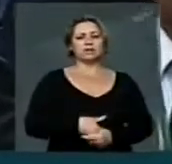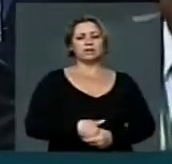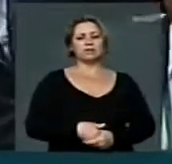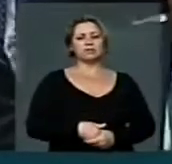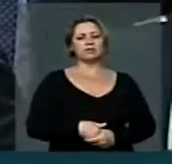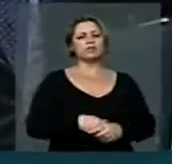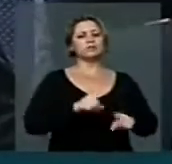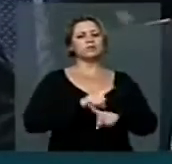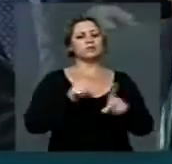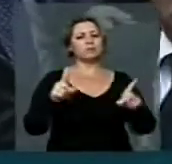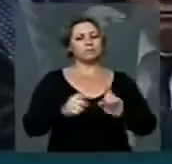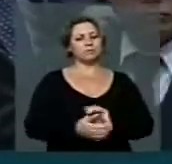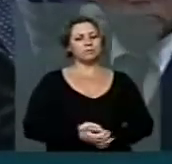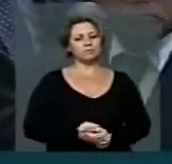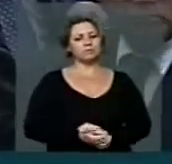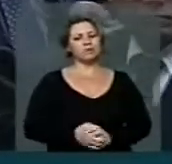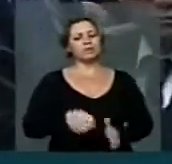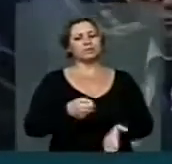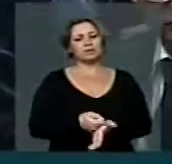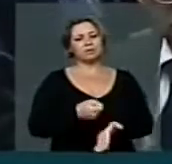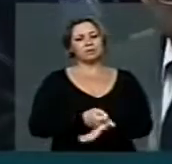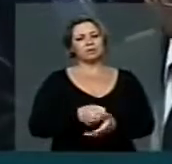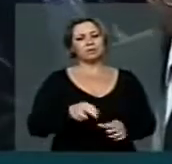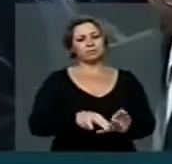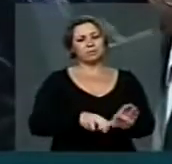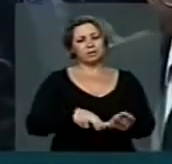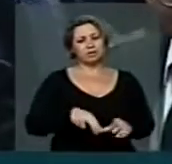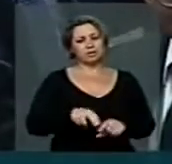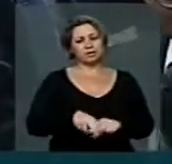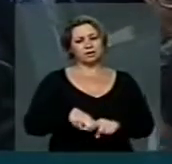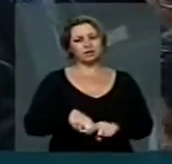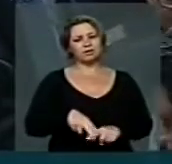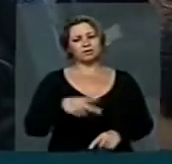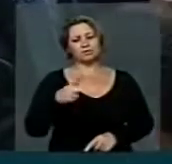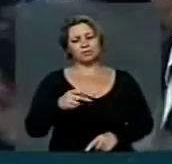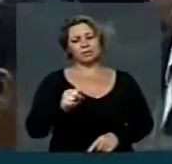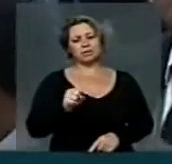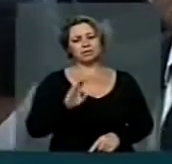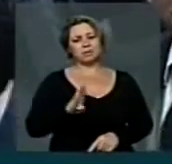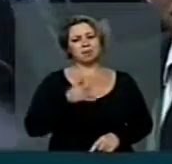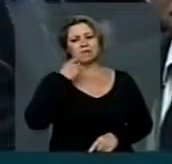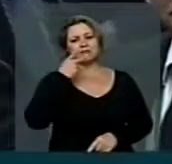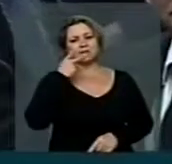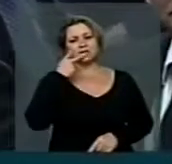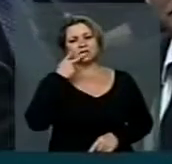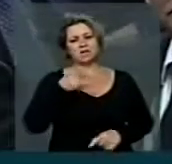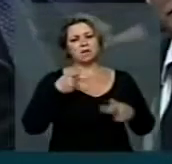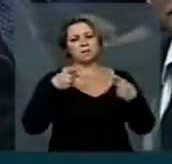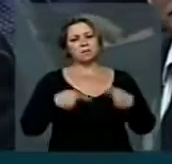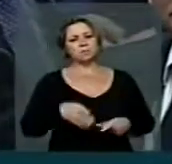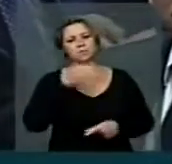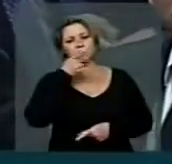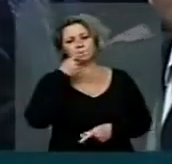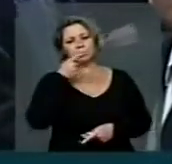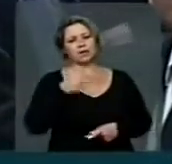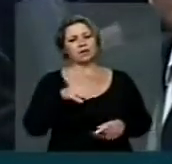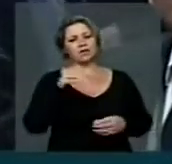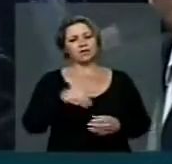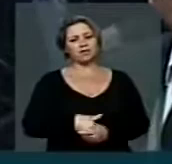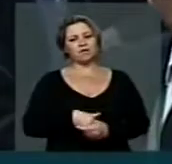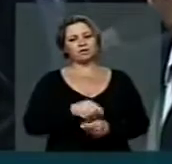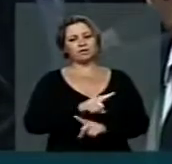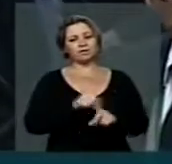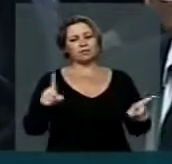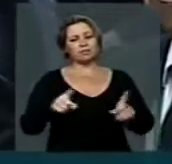é o voto não. E é exatamente por esse motivo que o PSB vem aqui reafirmar sua posição e votar